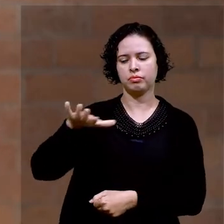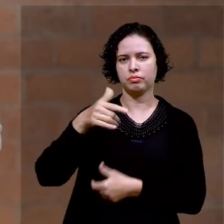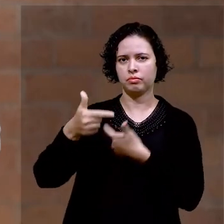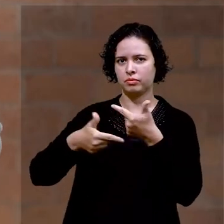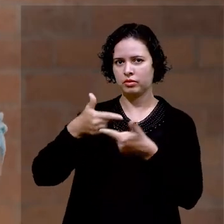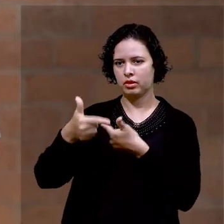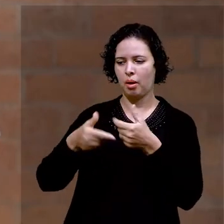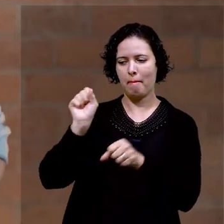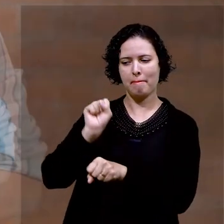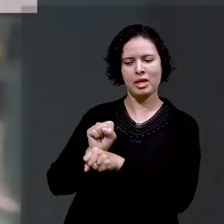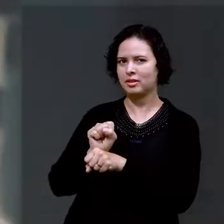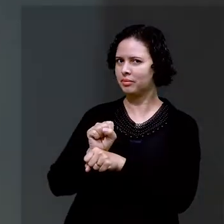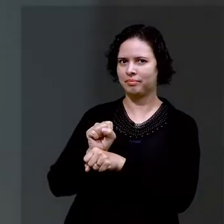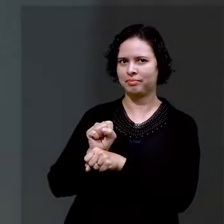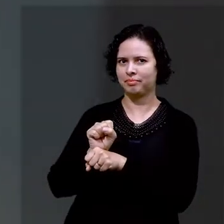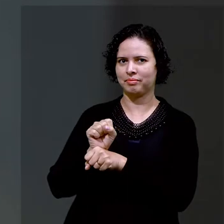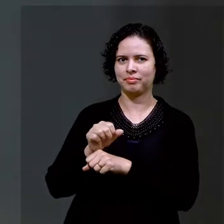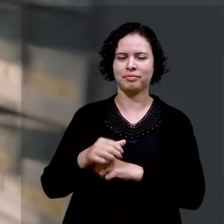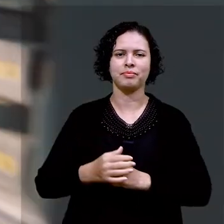trabalho, que não para de mudar.